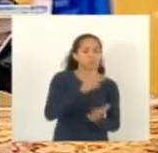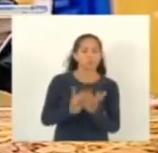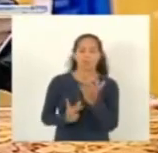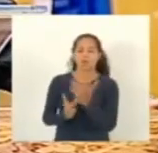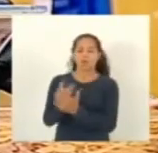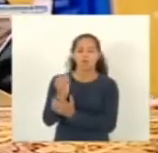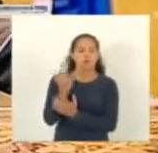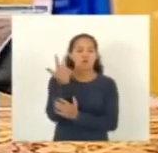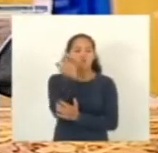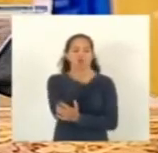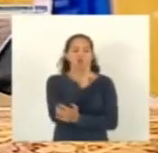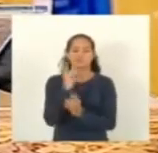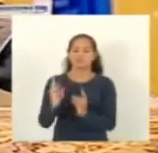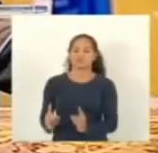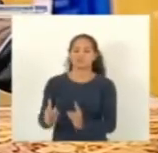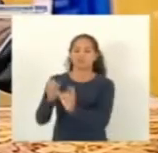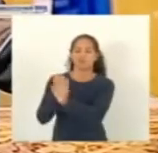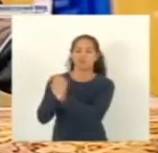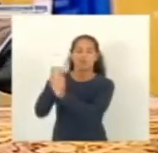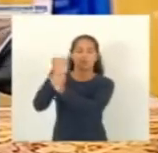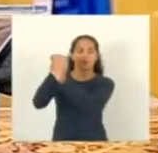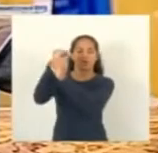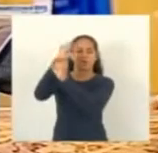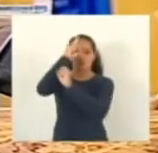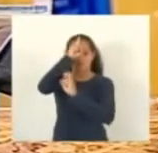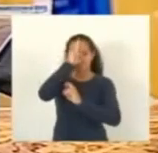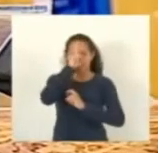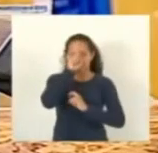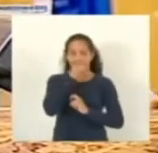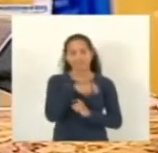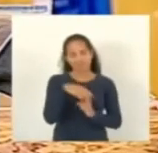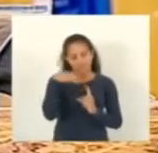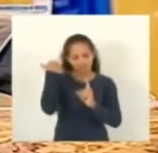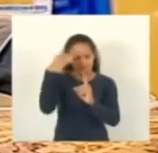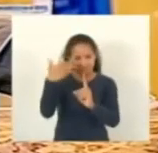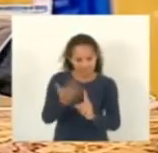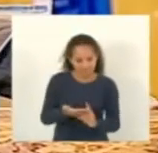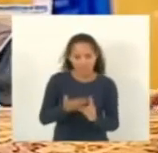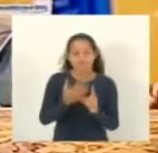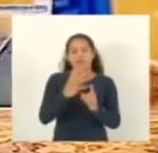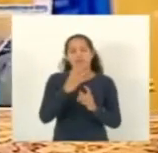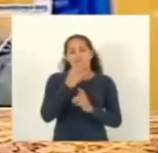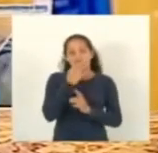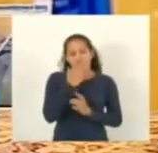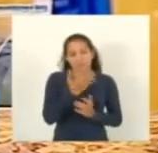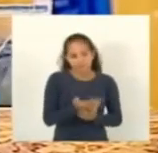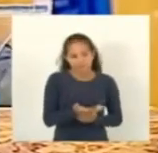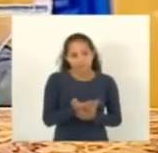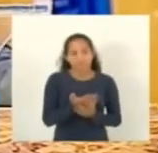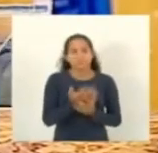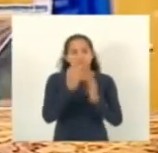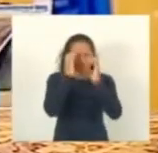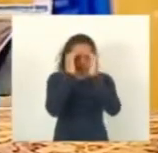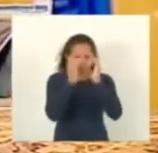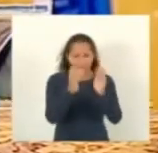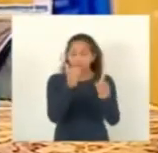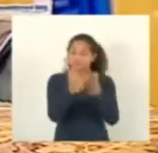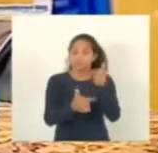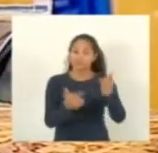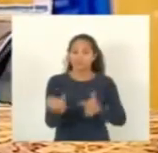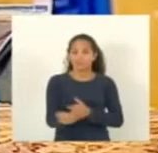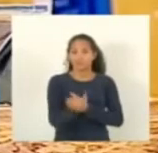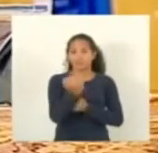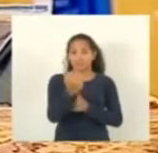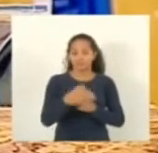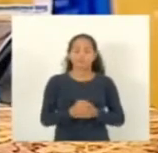Delmaestro, presente aqui também, homenageada, nosso respeito, nossa admiração por esse trabalho tão importante.